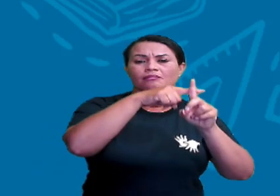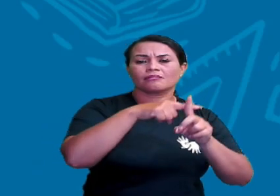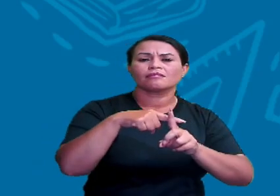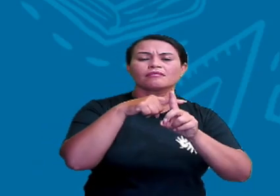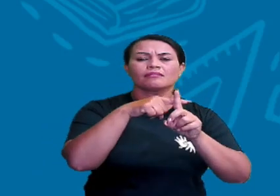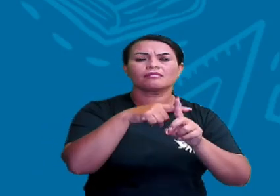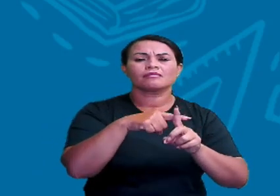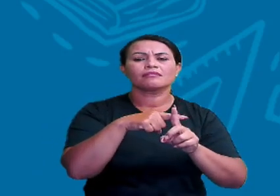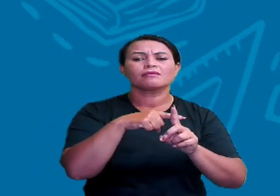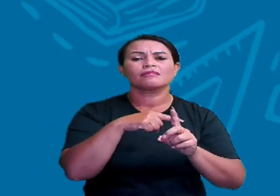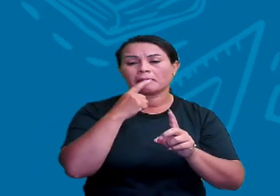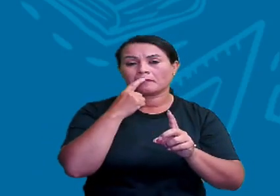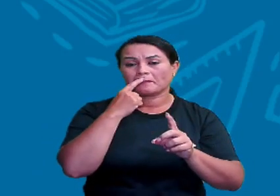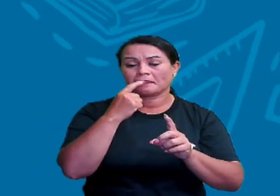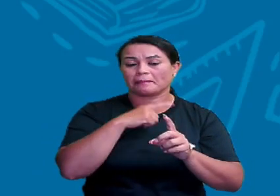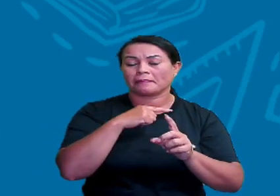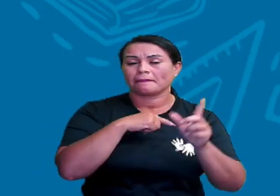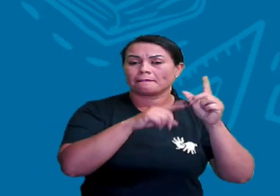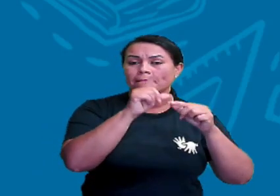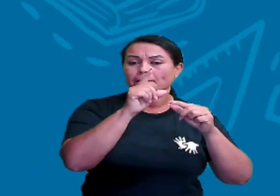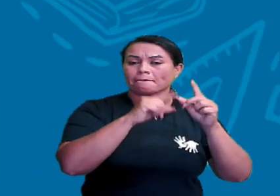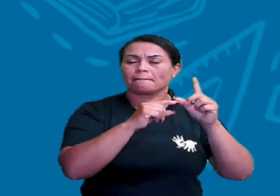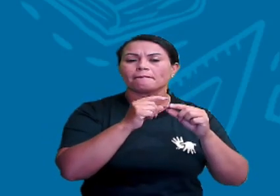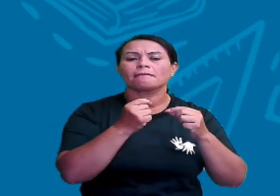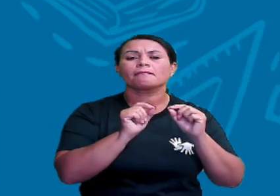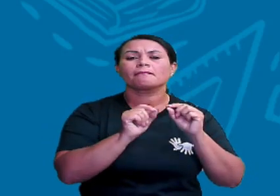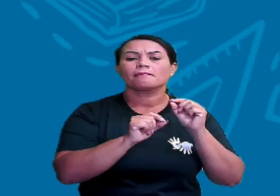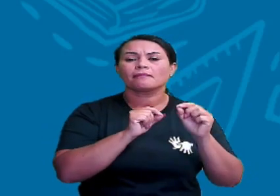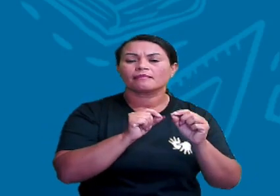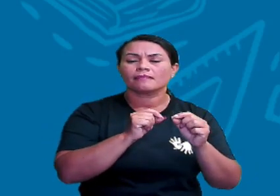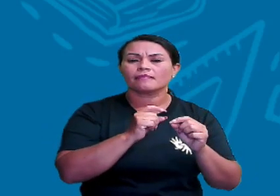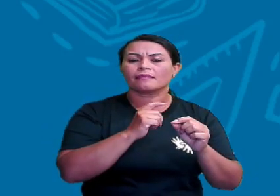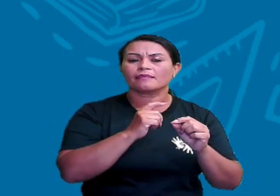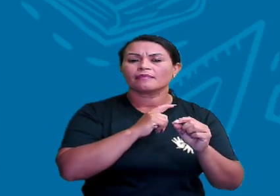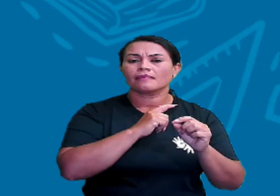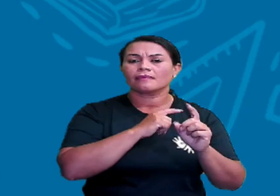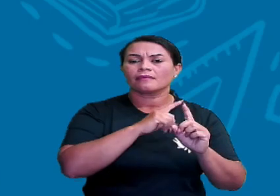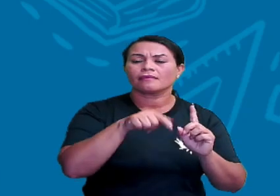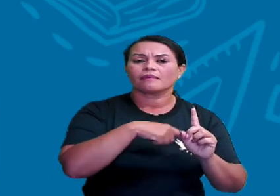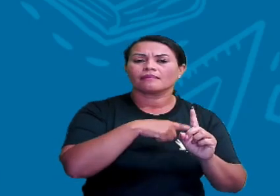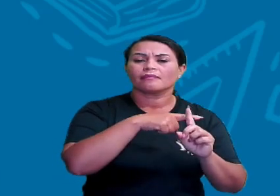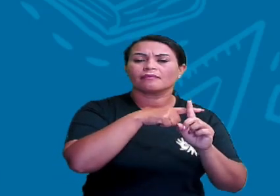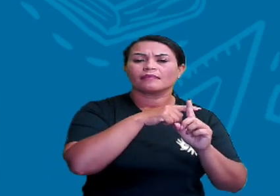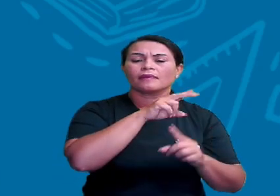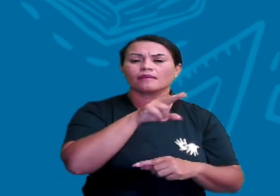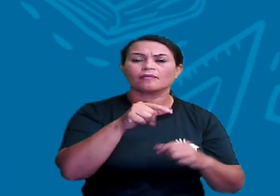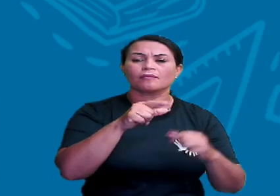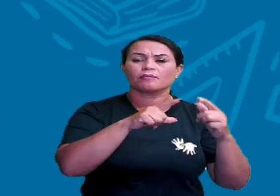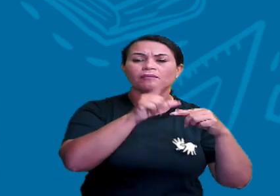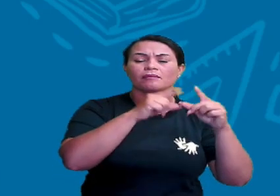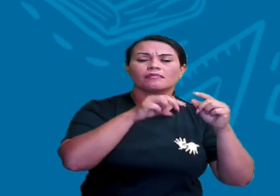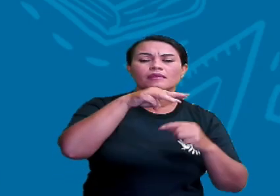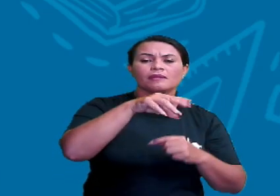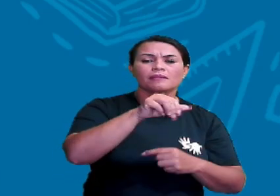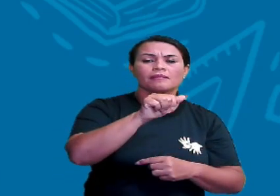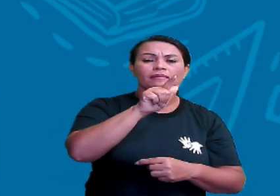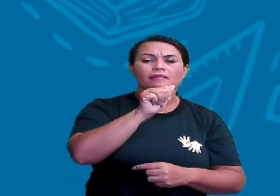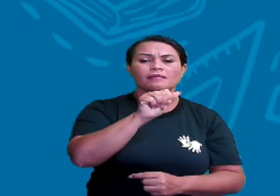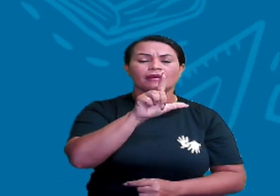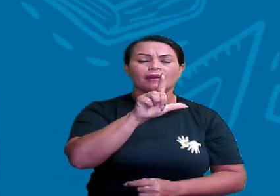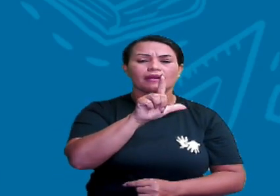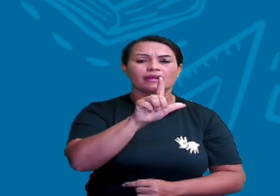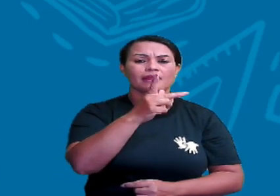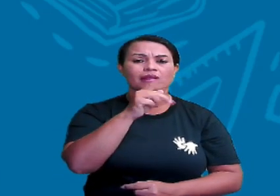E a estrela que se encontra na extremidade inferior da cruz é a estrela de Magalhães. E indica o Sul